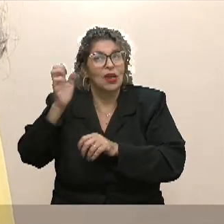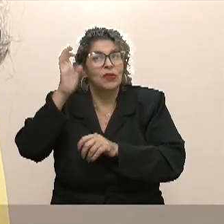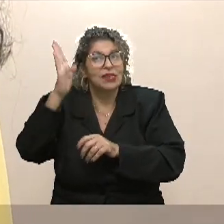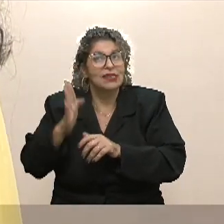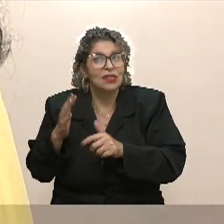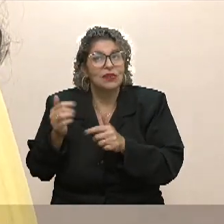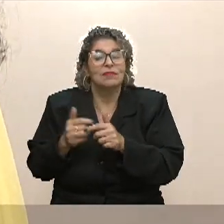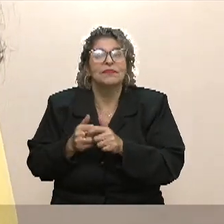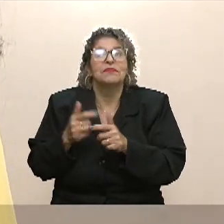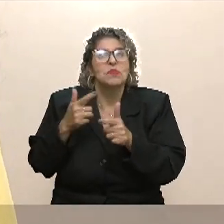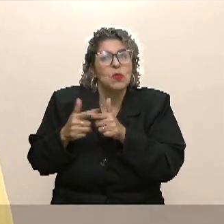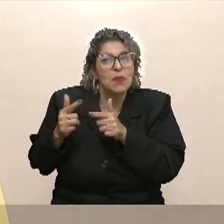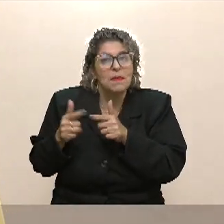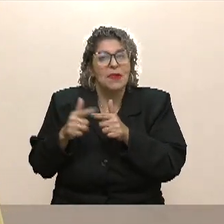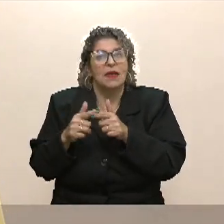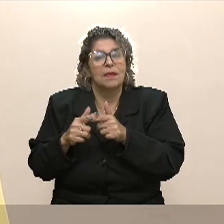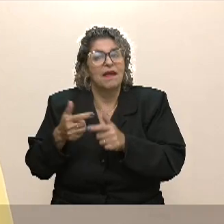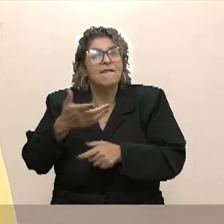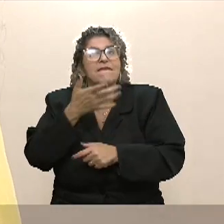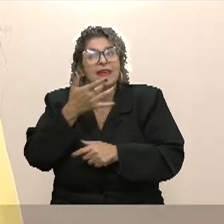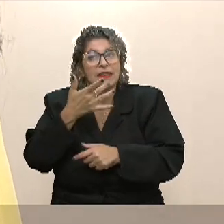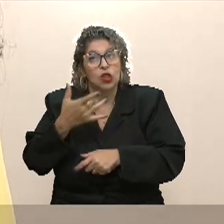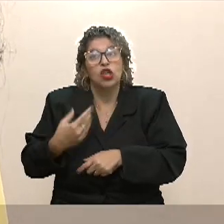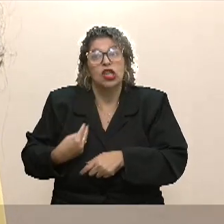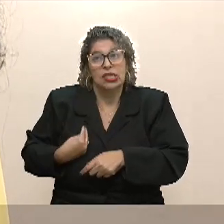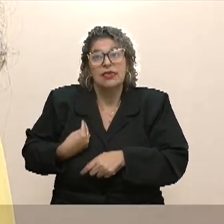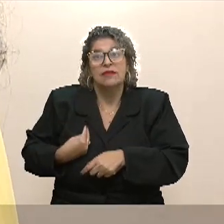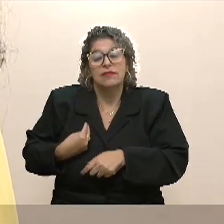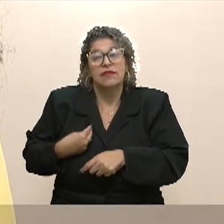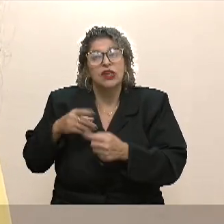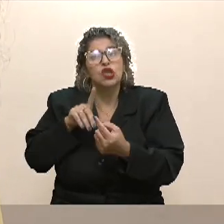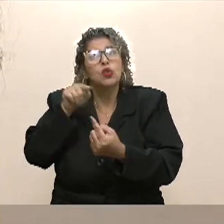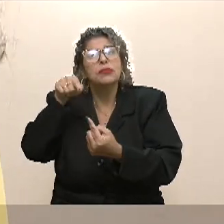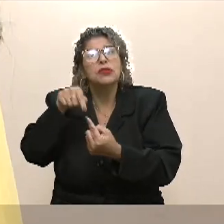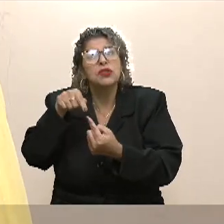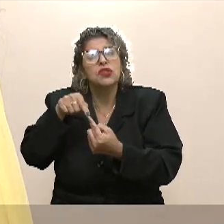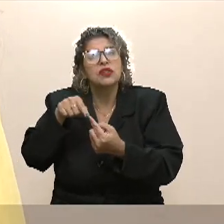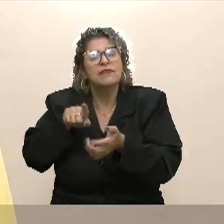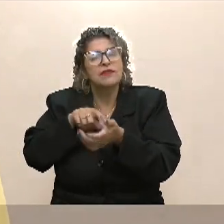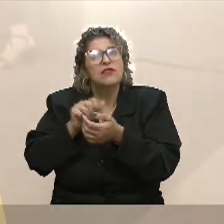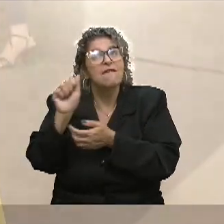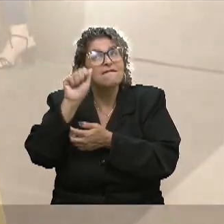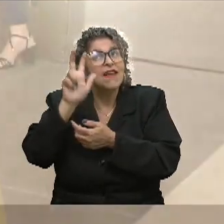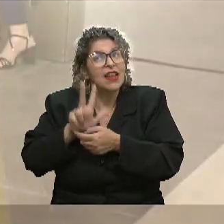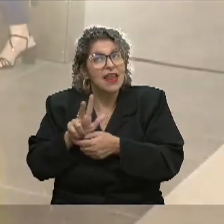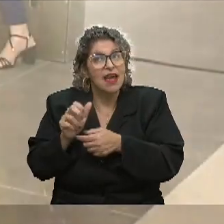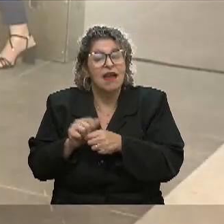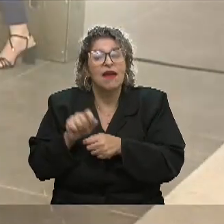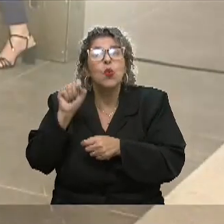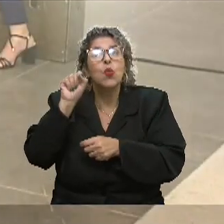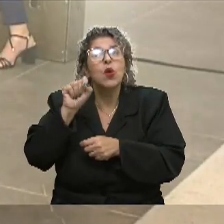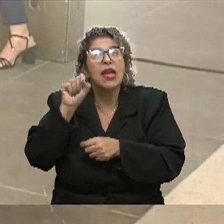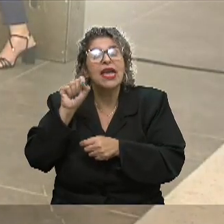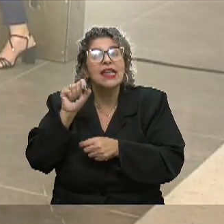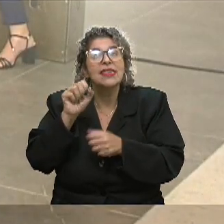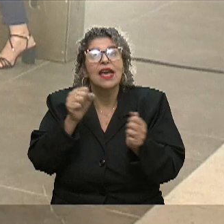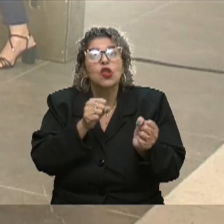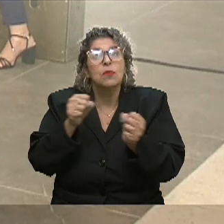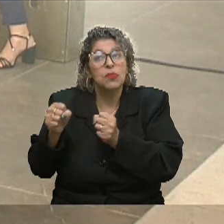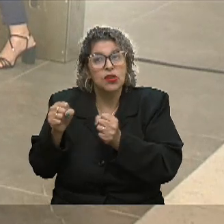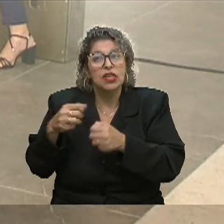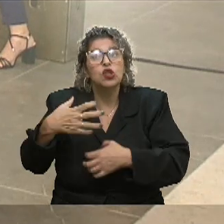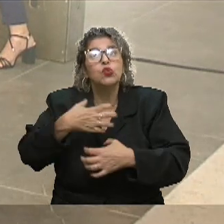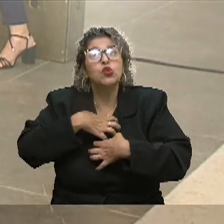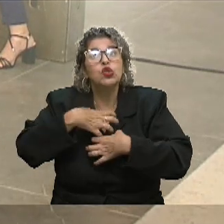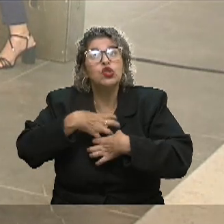e fez, facilitou também a nossa vida, no sentido de poder avaliar melhor quem está no poder hoje e a